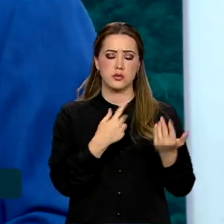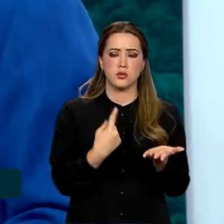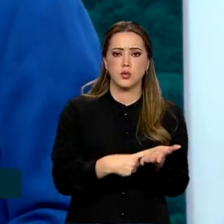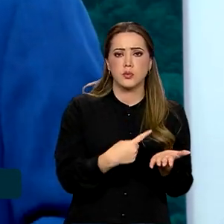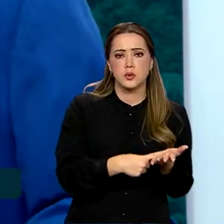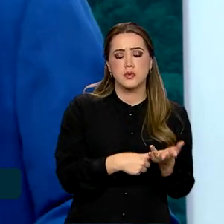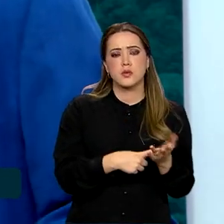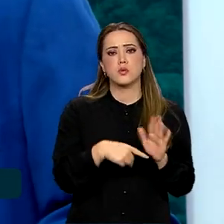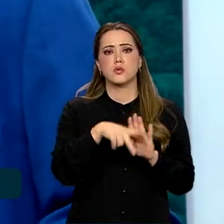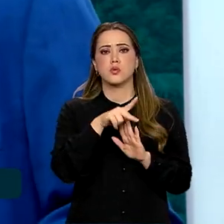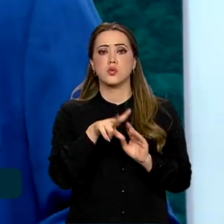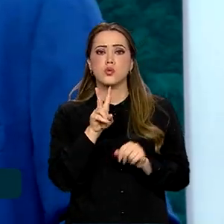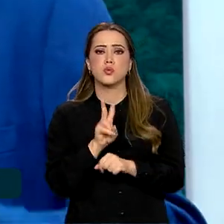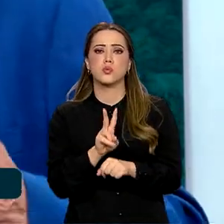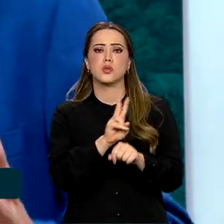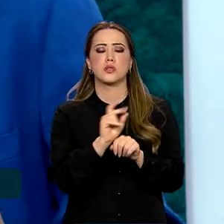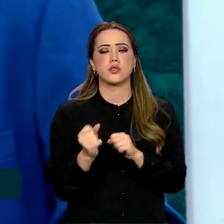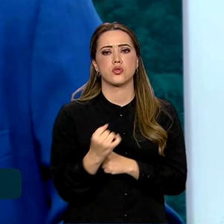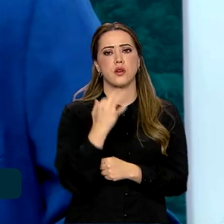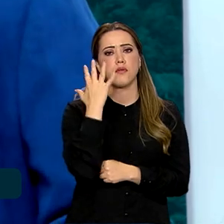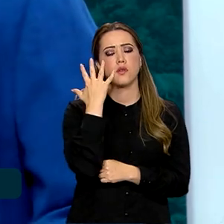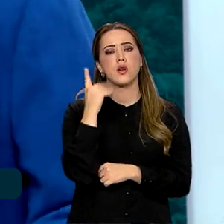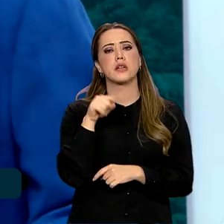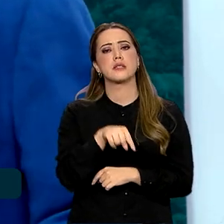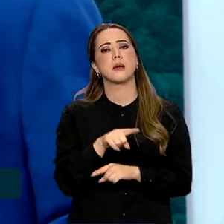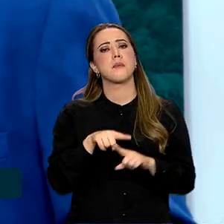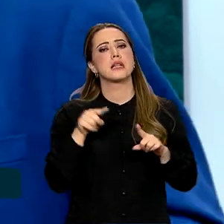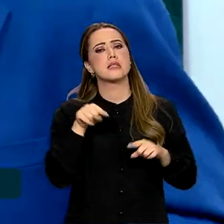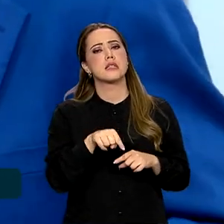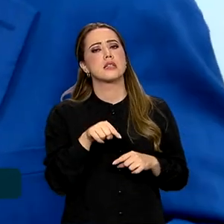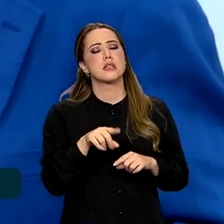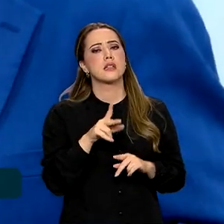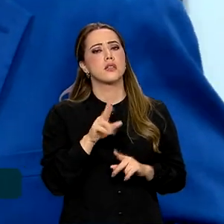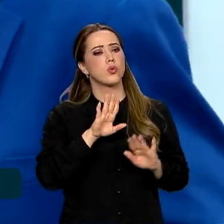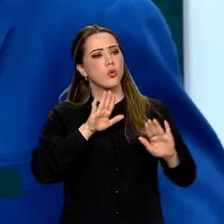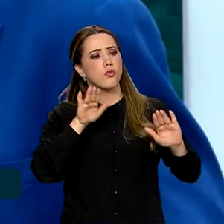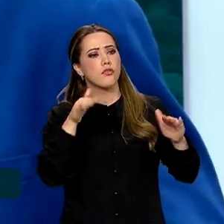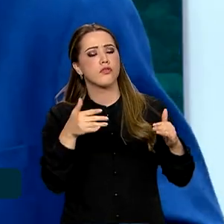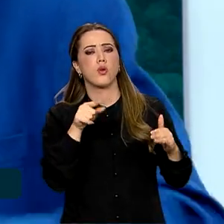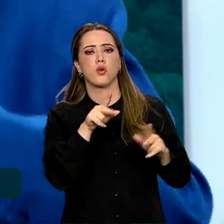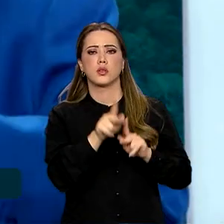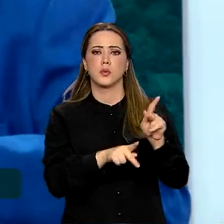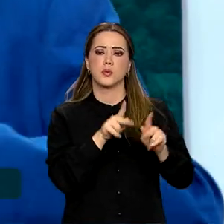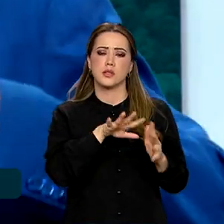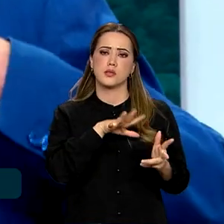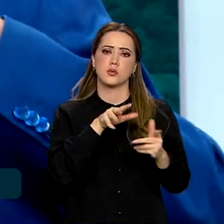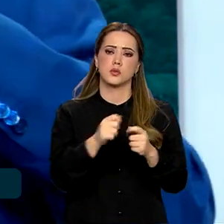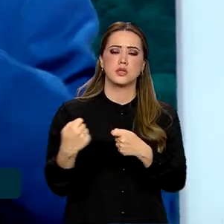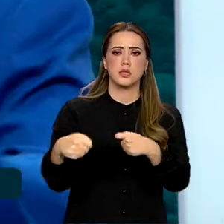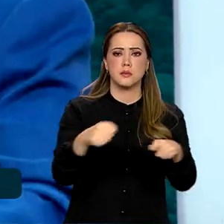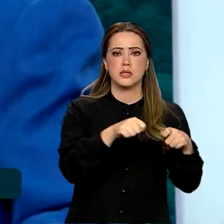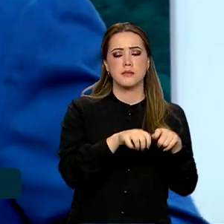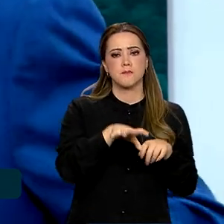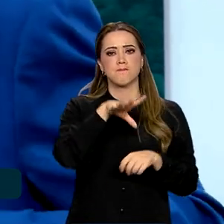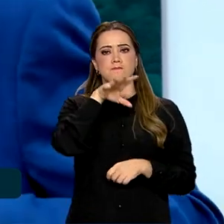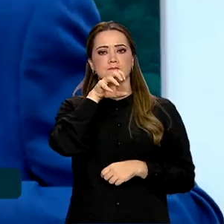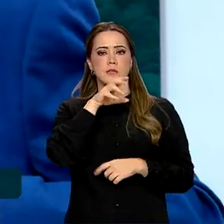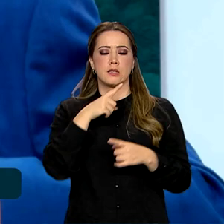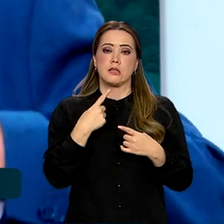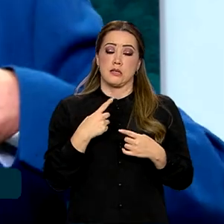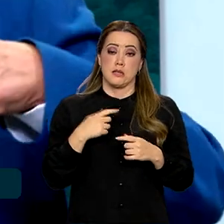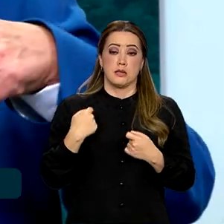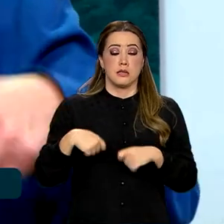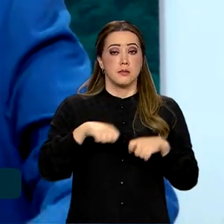proteger a floresta. Mas aqui, do ponto de vista da população do mundo, que precisa de oxigênio, que precisa